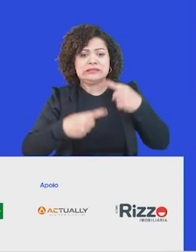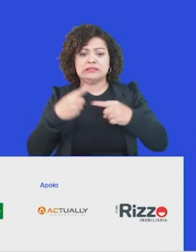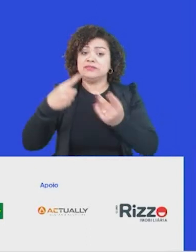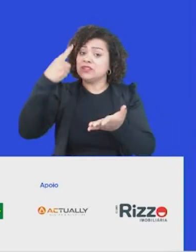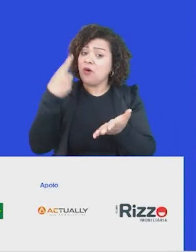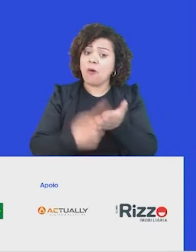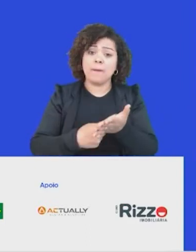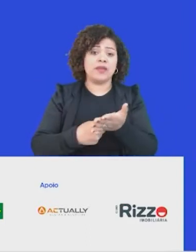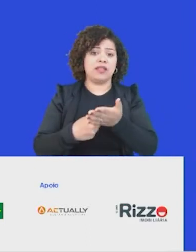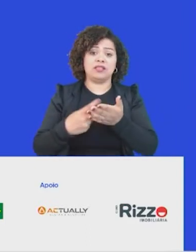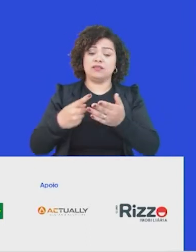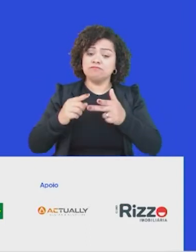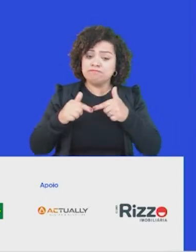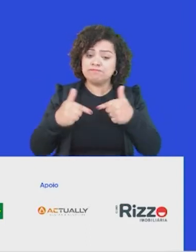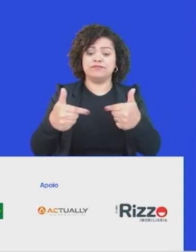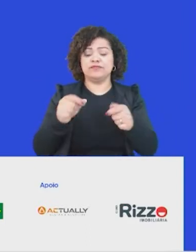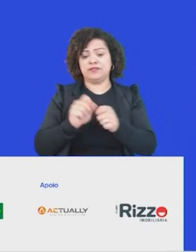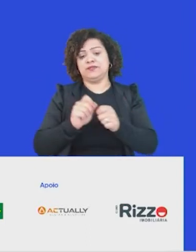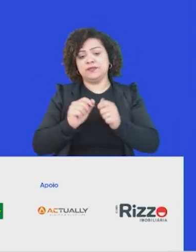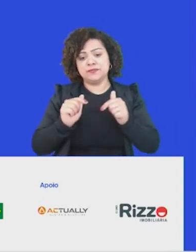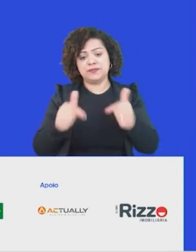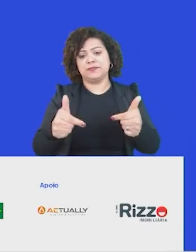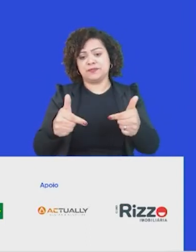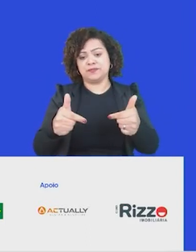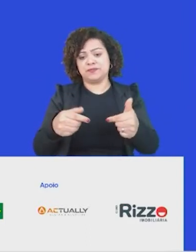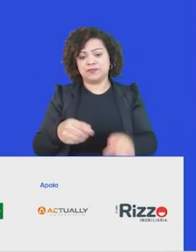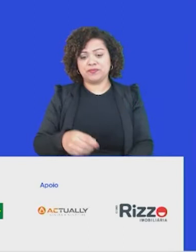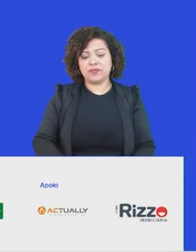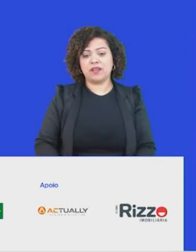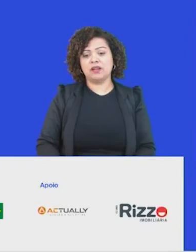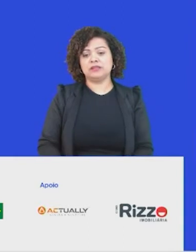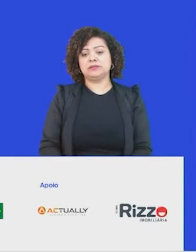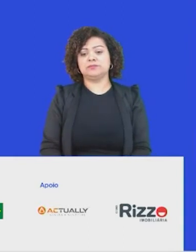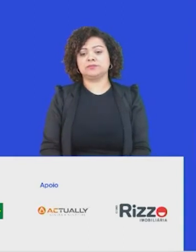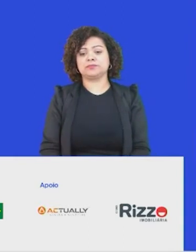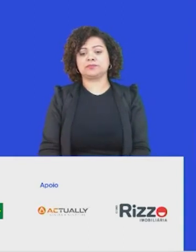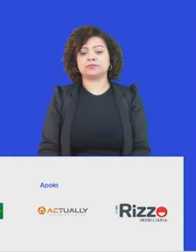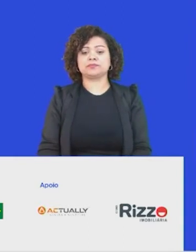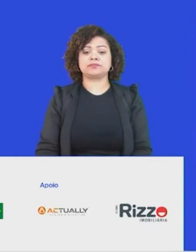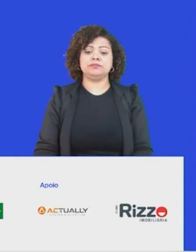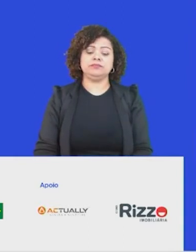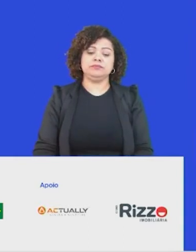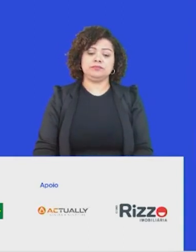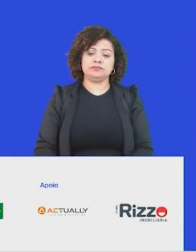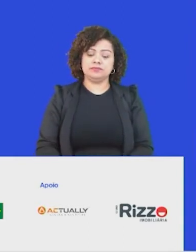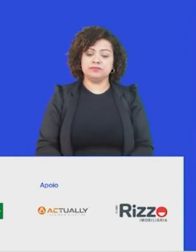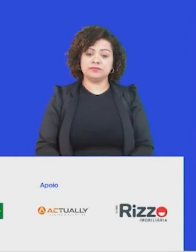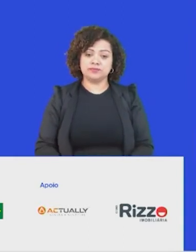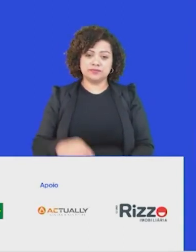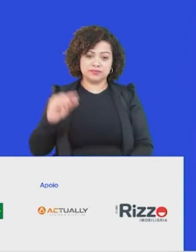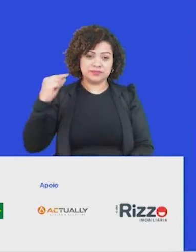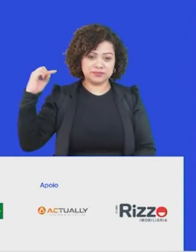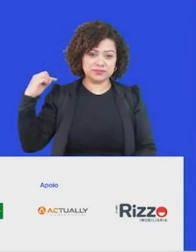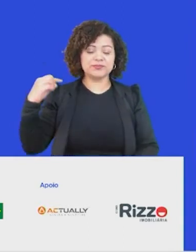e para essa ação. O Tasso Acevedo, que até esteve recentemente junto ao time da Amsham no Prêmio Eco, a gente teve a oportunidade